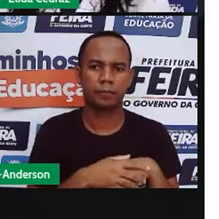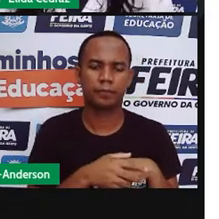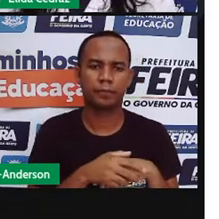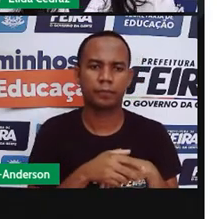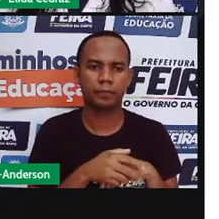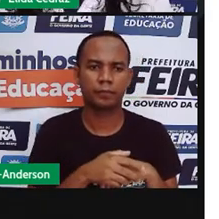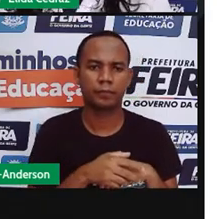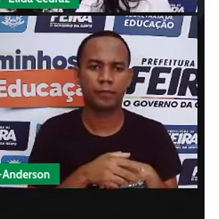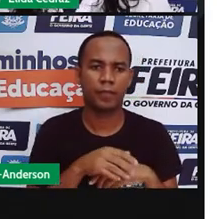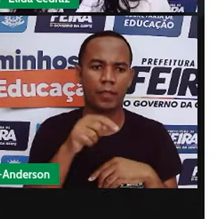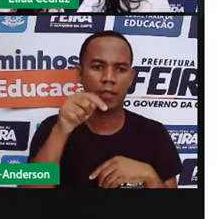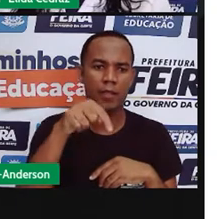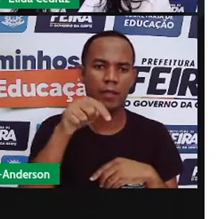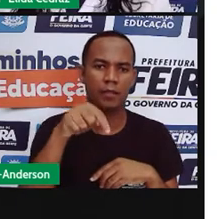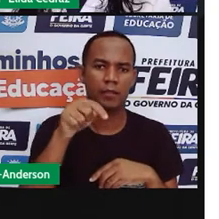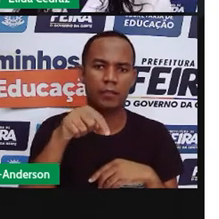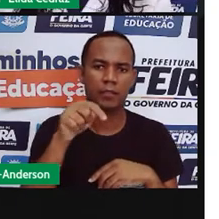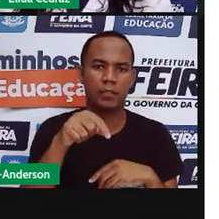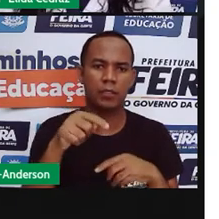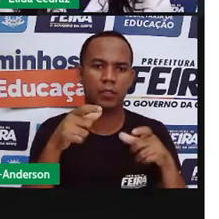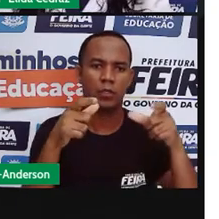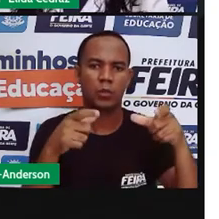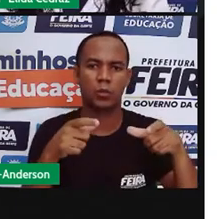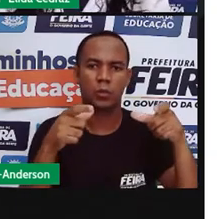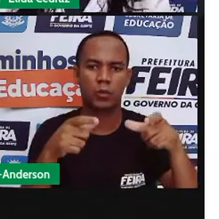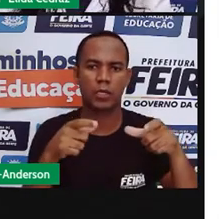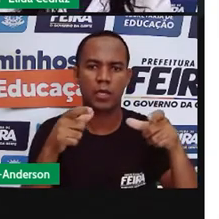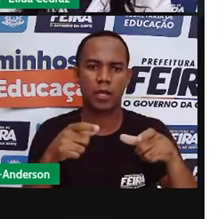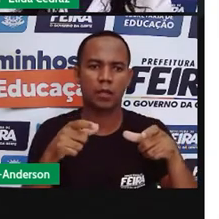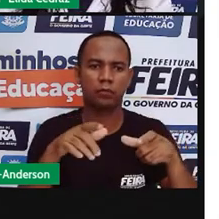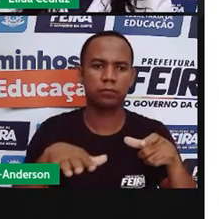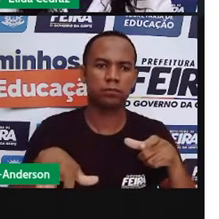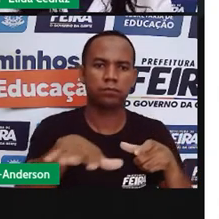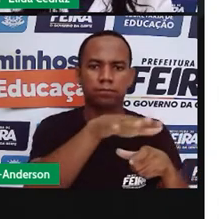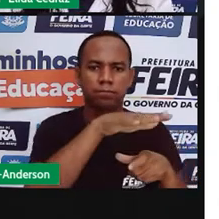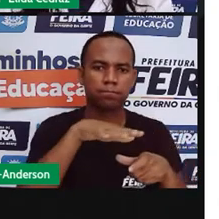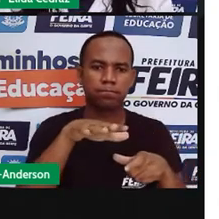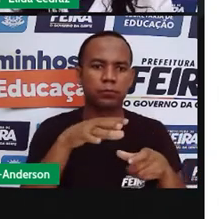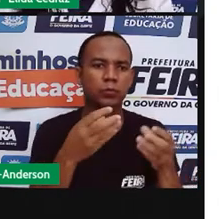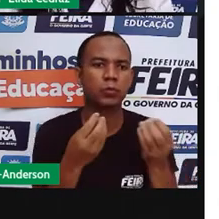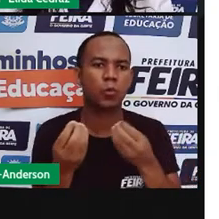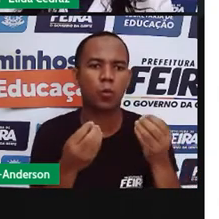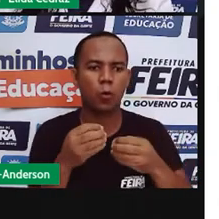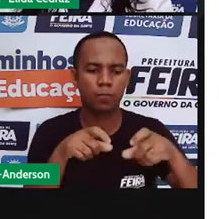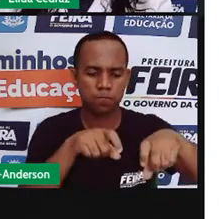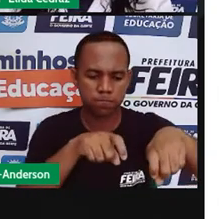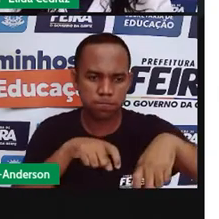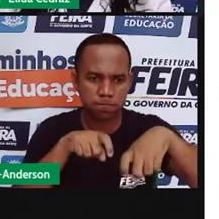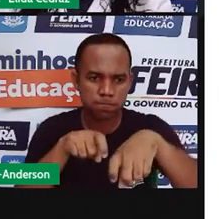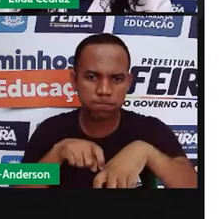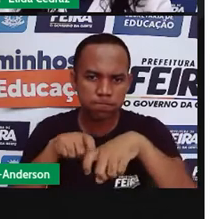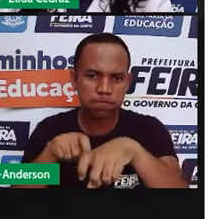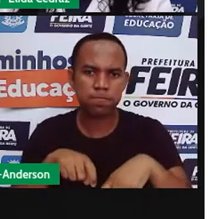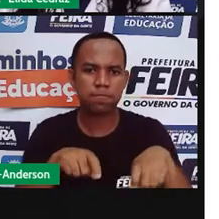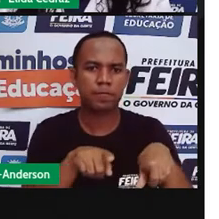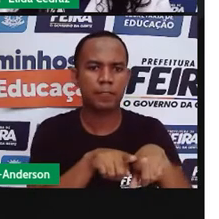Aqui é da nossa região, viu gente? Aqui o pessoal estava preparando para plantar mandioca.